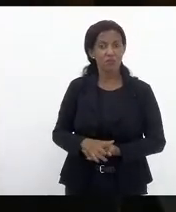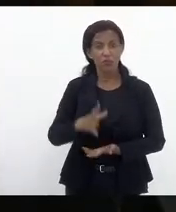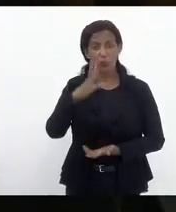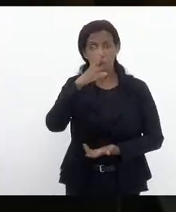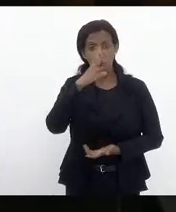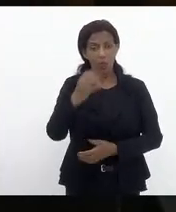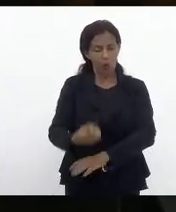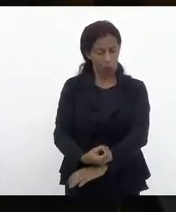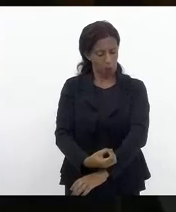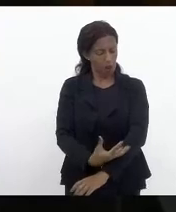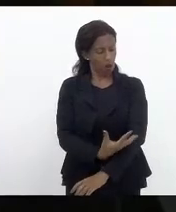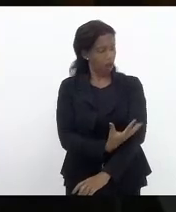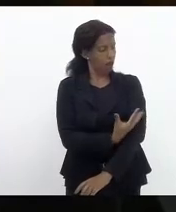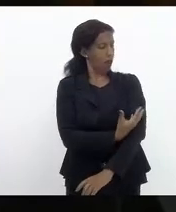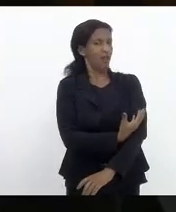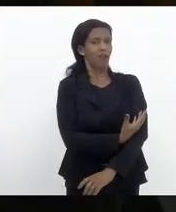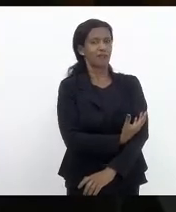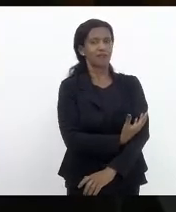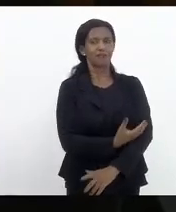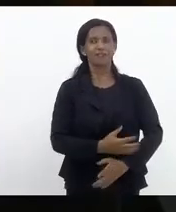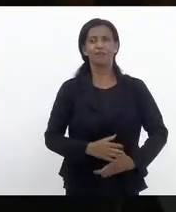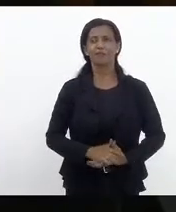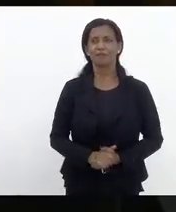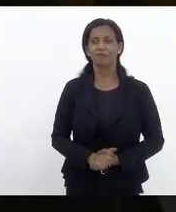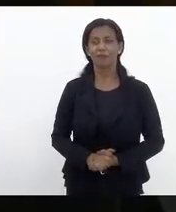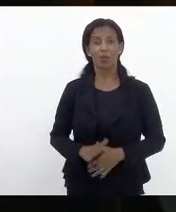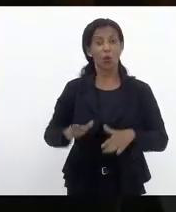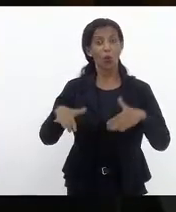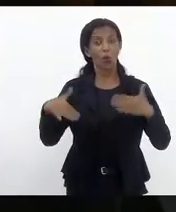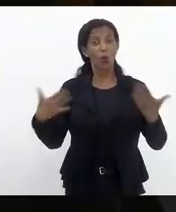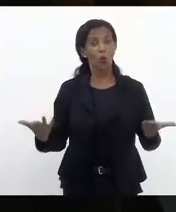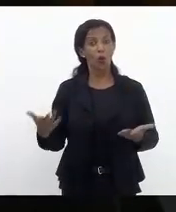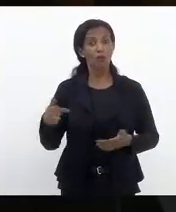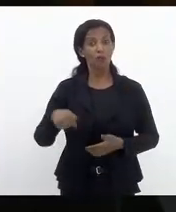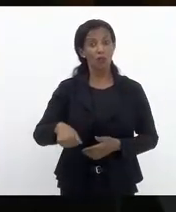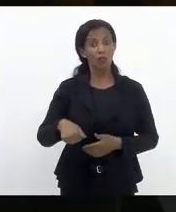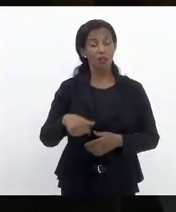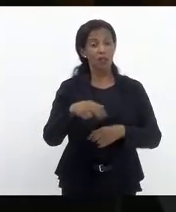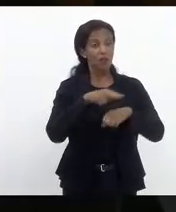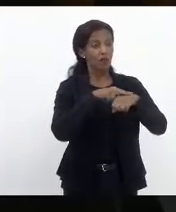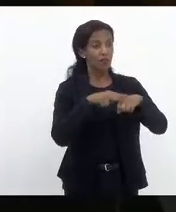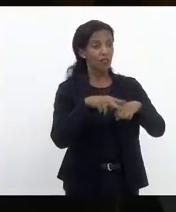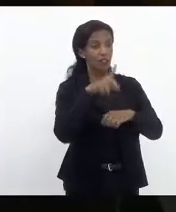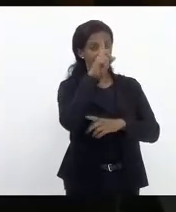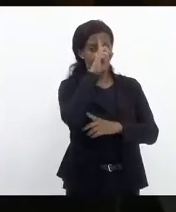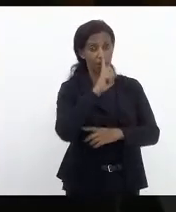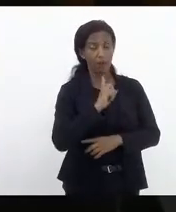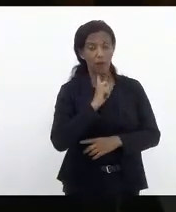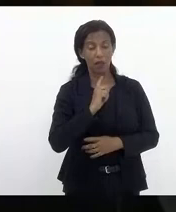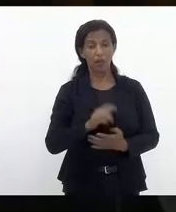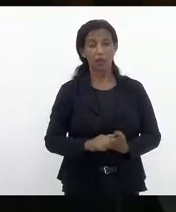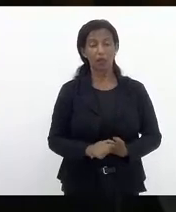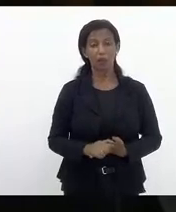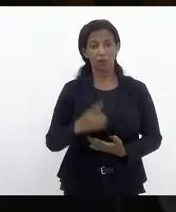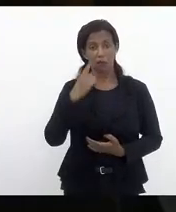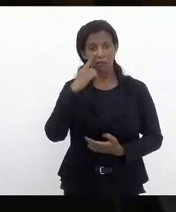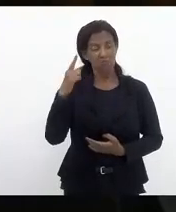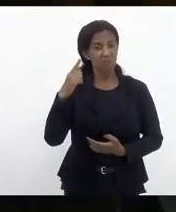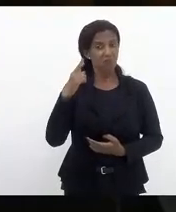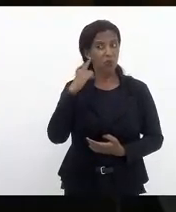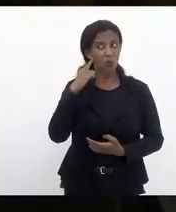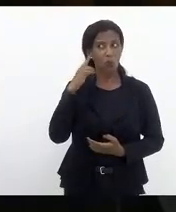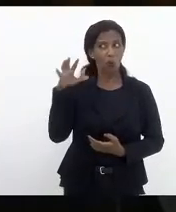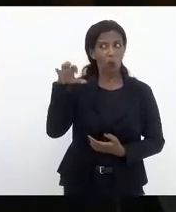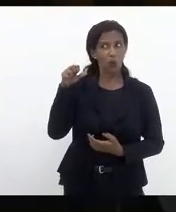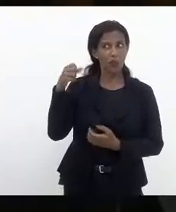ficam arrepiados quando aqueles usam o verde e amarelo eu cheguei a ver o desplante não só no discurso que escutei hoje